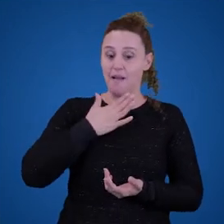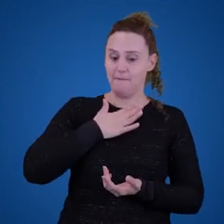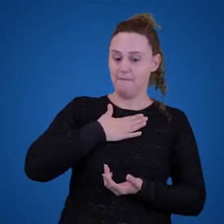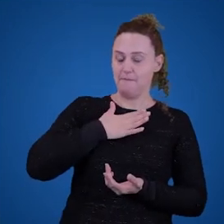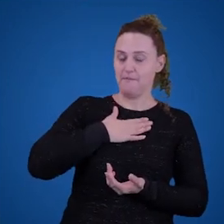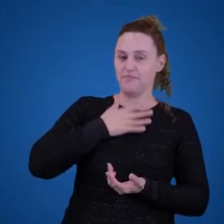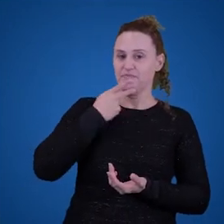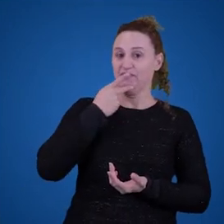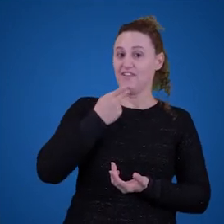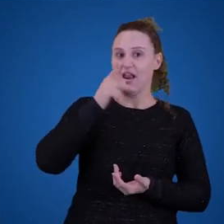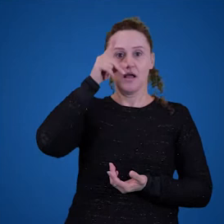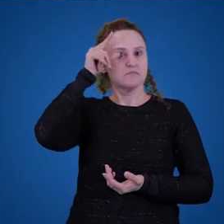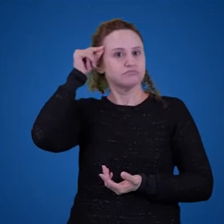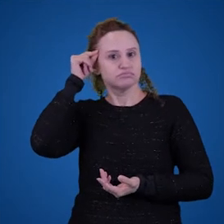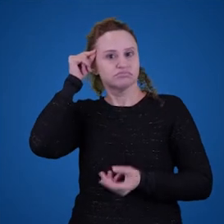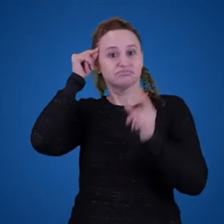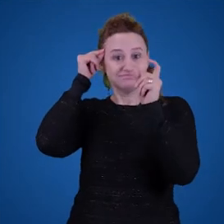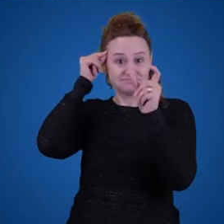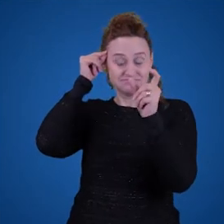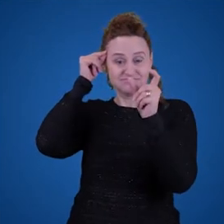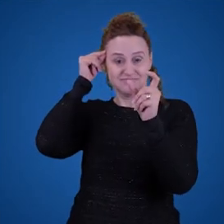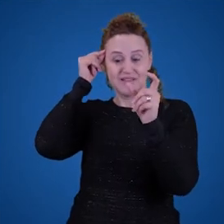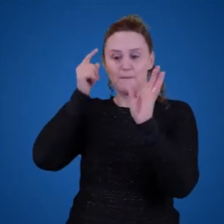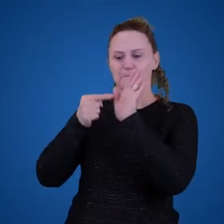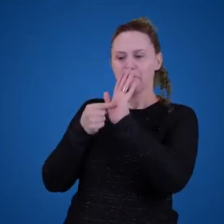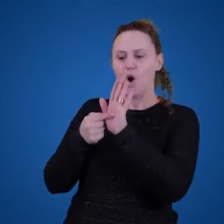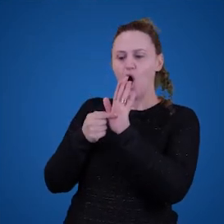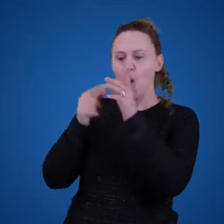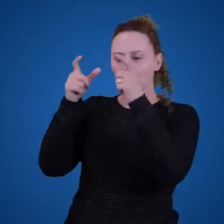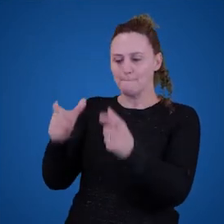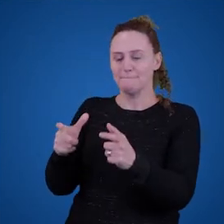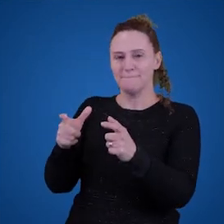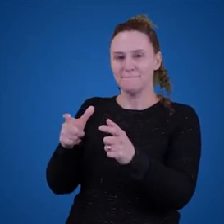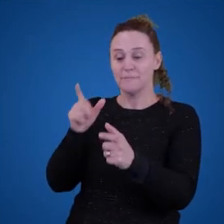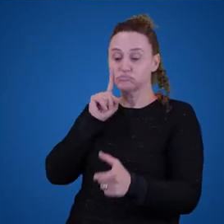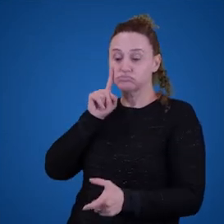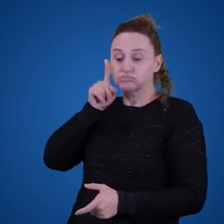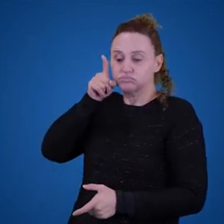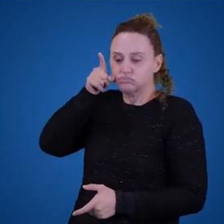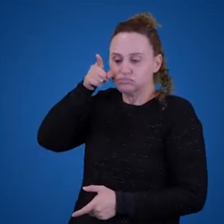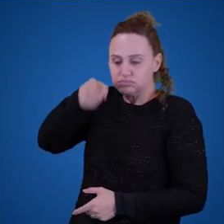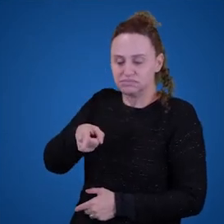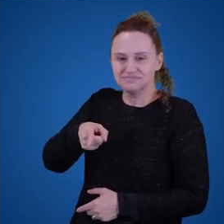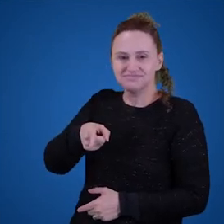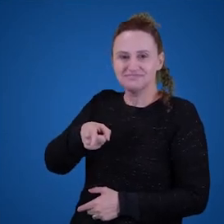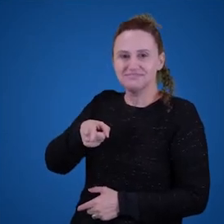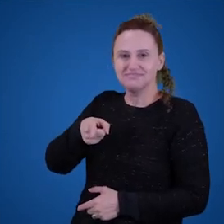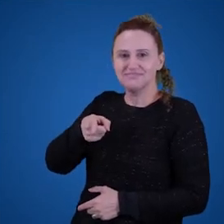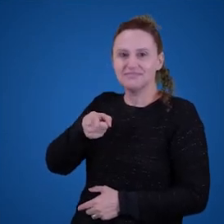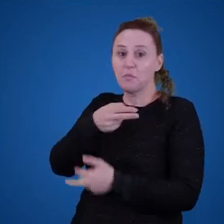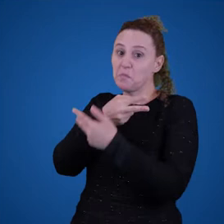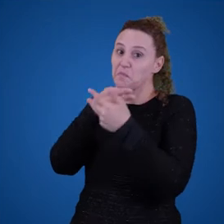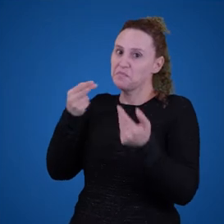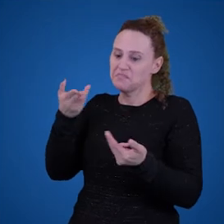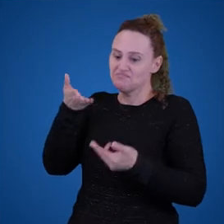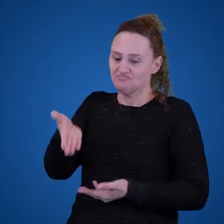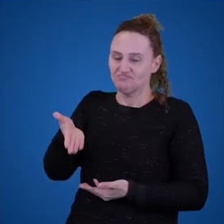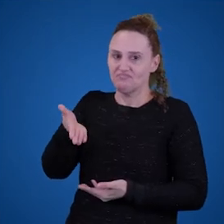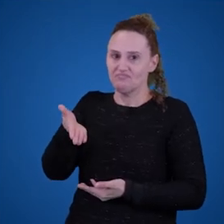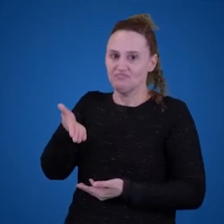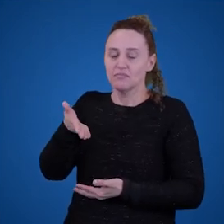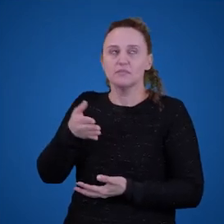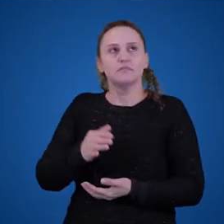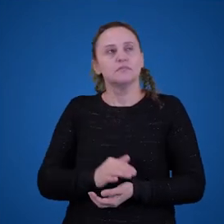Guarapuava, indica um lugar? Ou seja, indica um objeto, indica uma coisa? Como